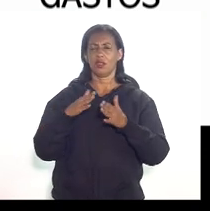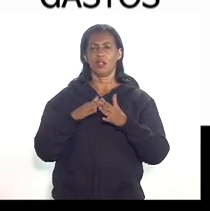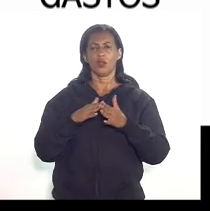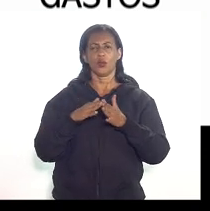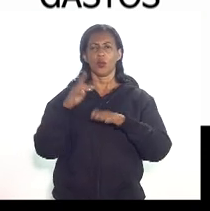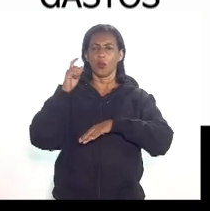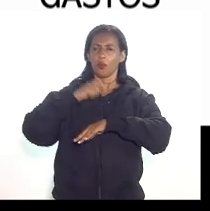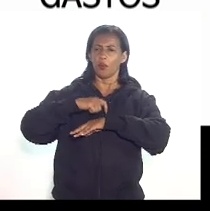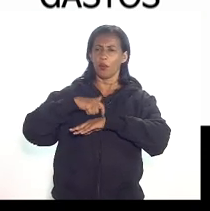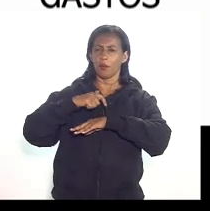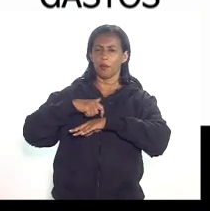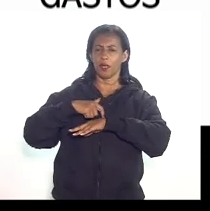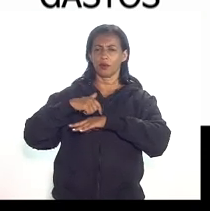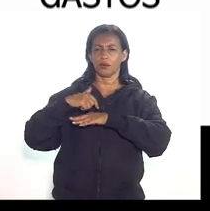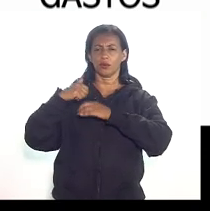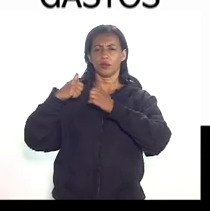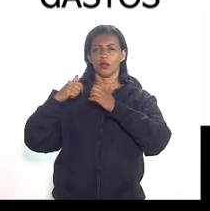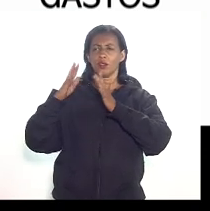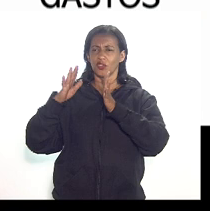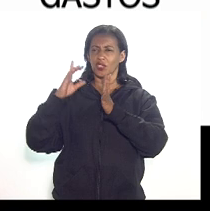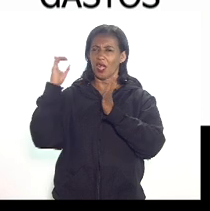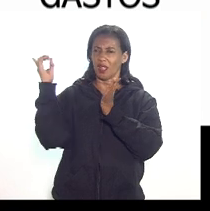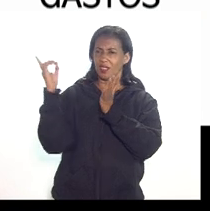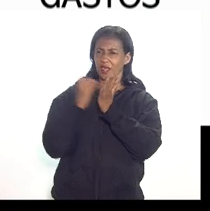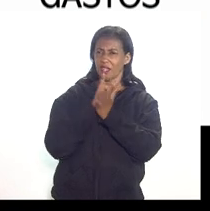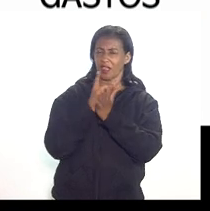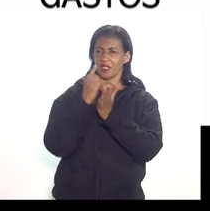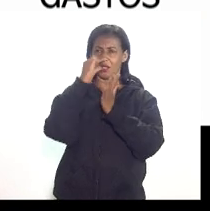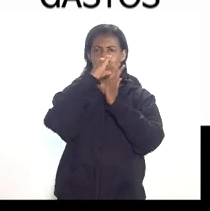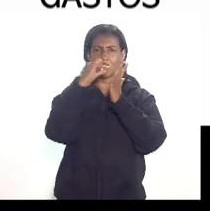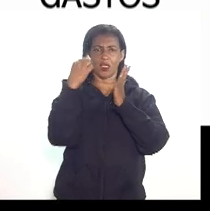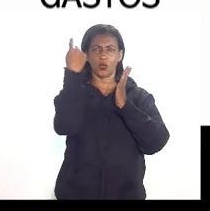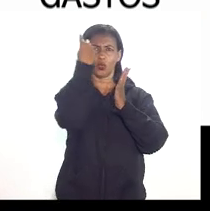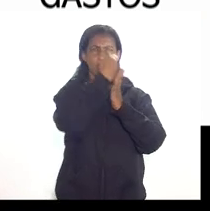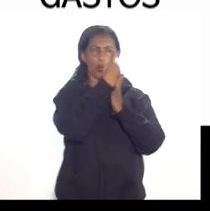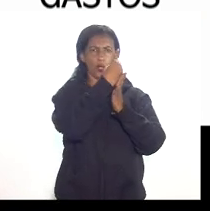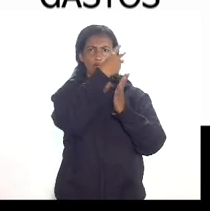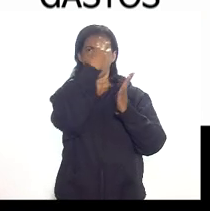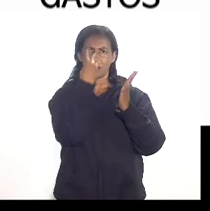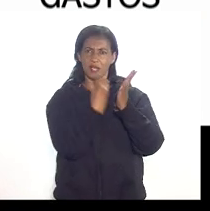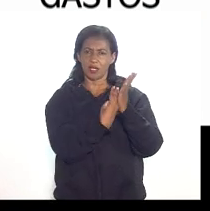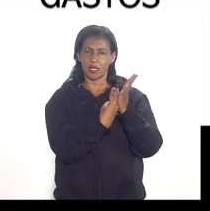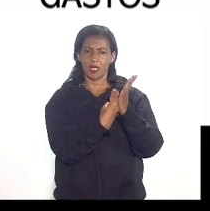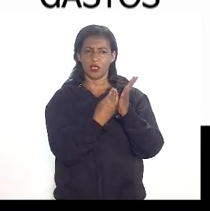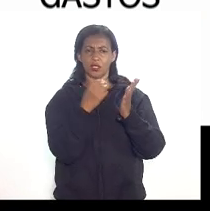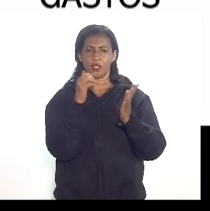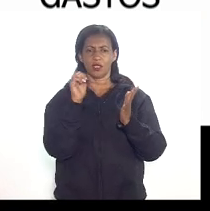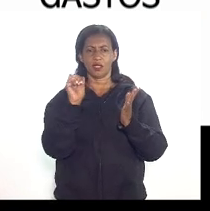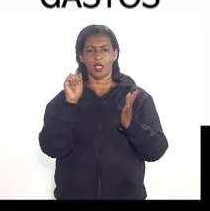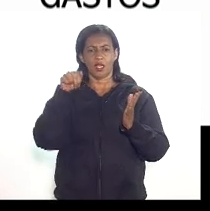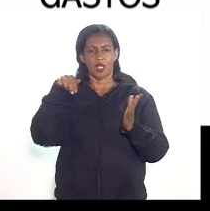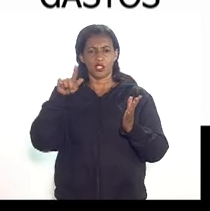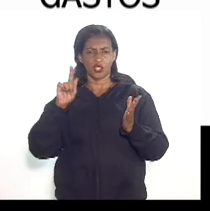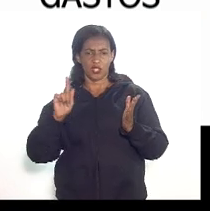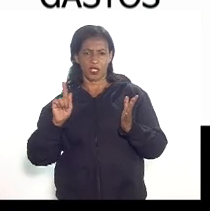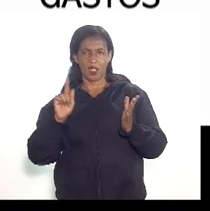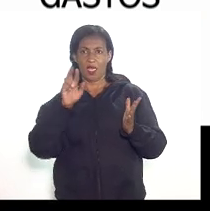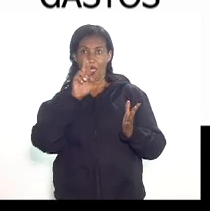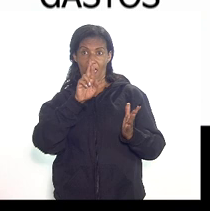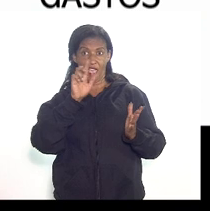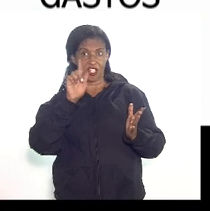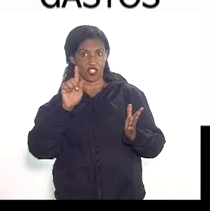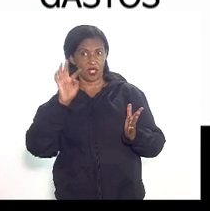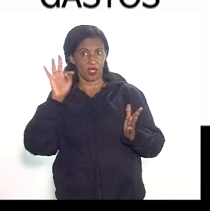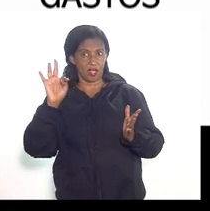e produção deveriam estar declarados no anexo 2 e no anexo 3 do RGT ou apenas no anexo 2 do RGT lembrando